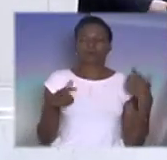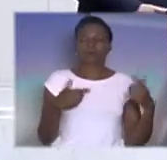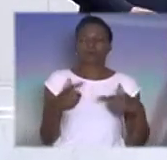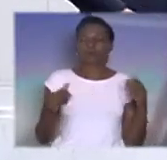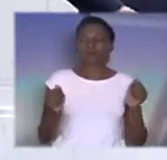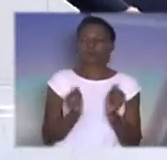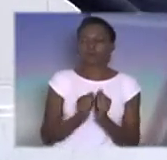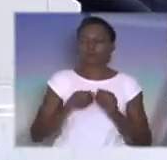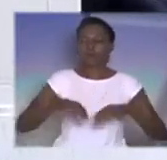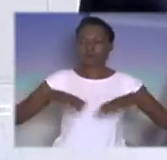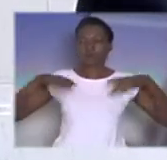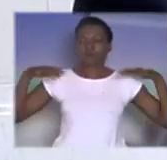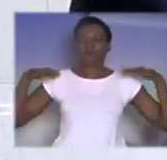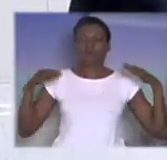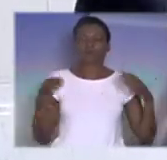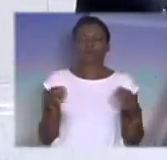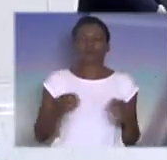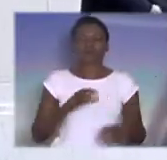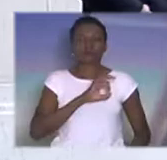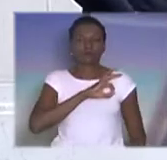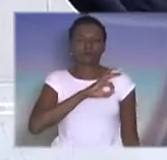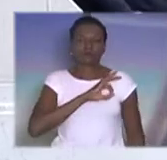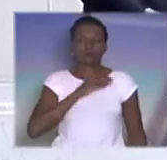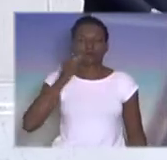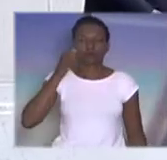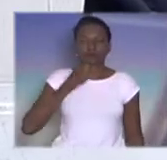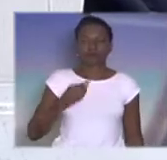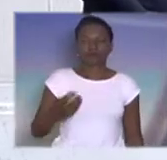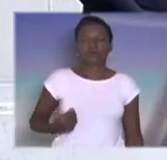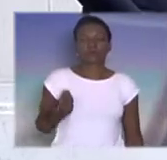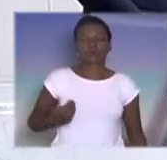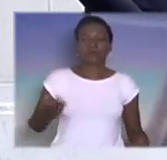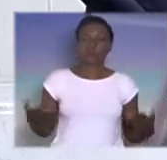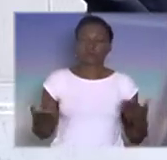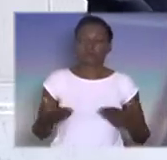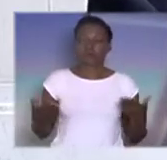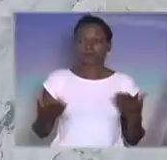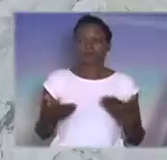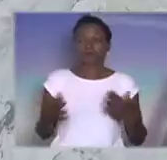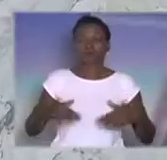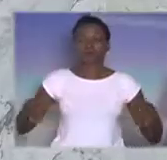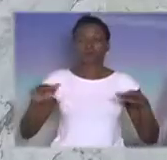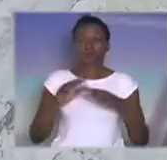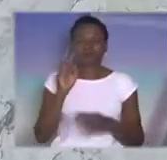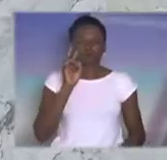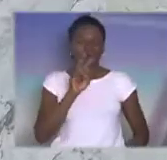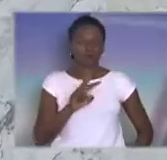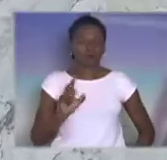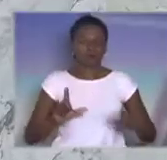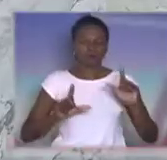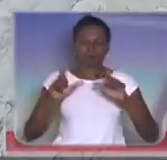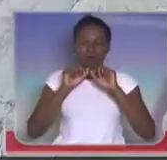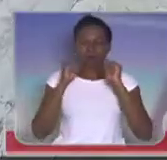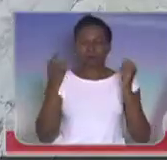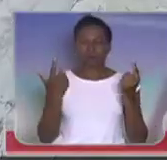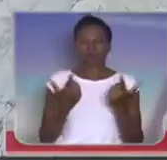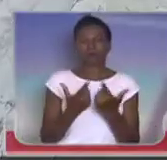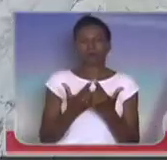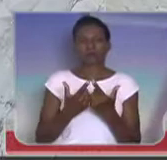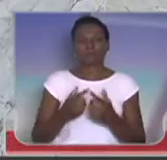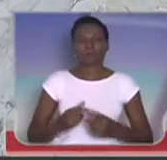plenário, senhoras policiais militares aqui presentes, a todos que nos assistem pela TV Assembleia.